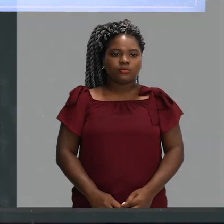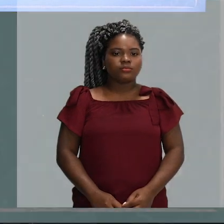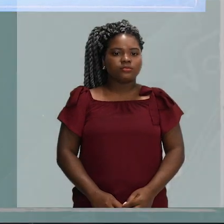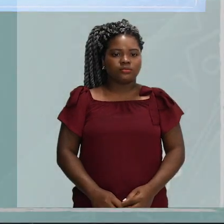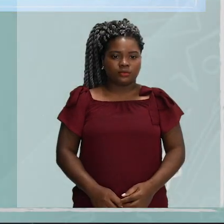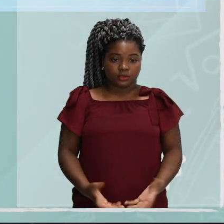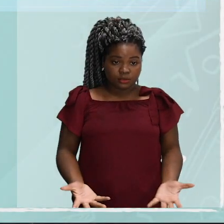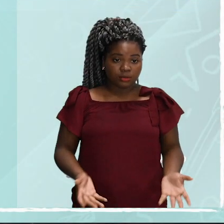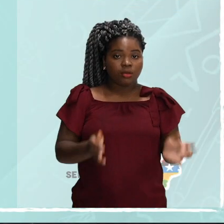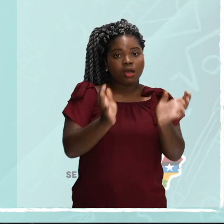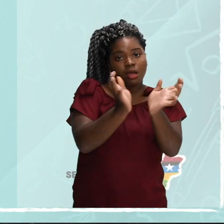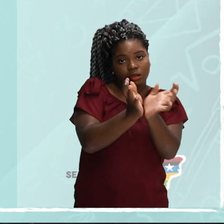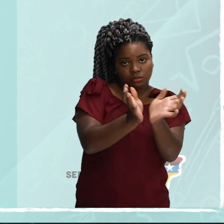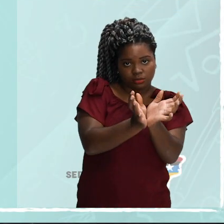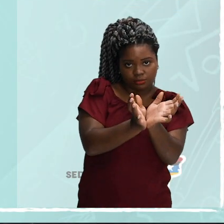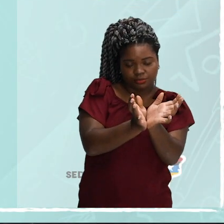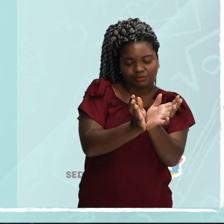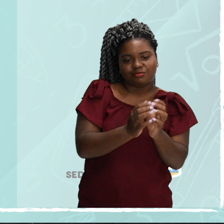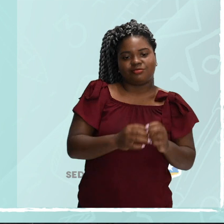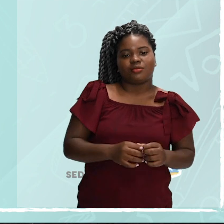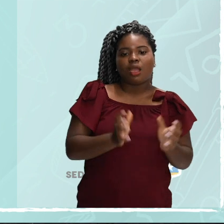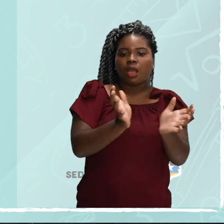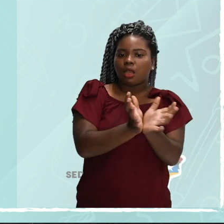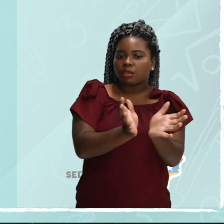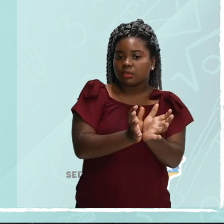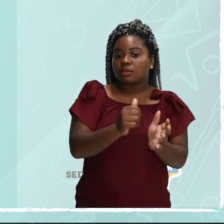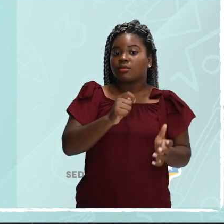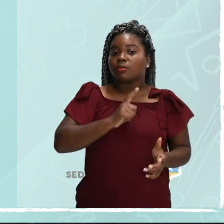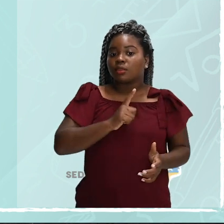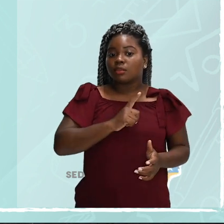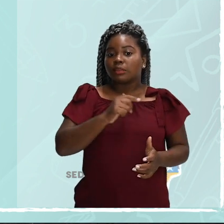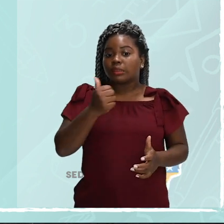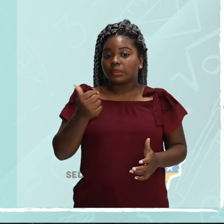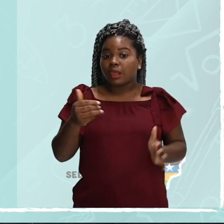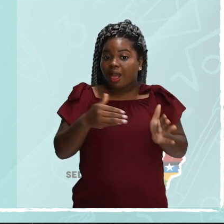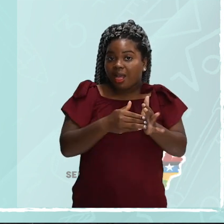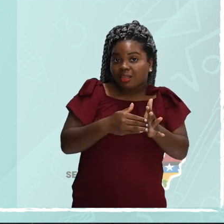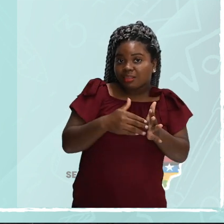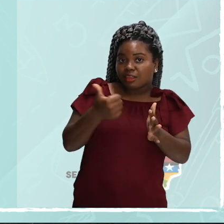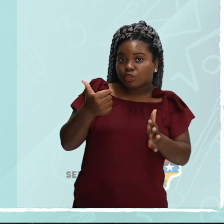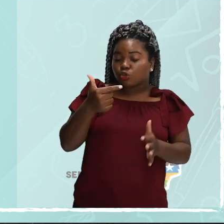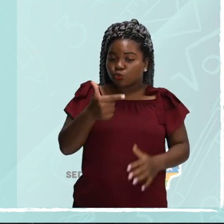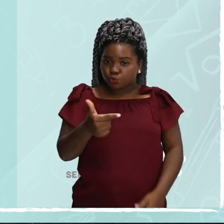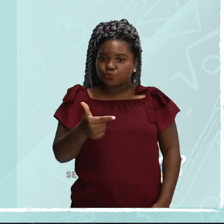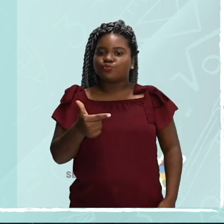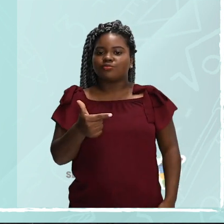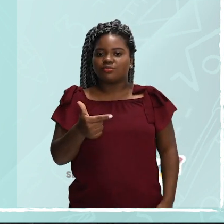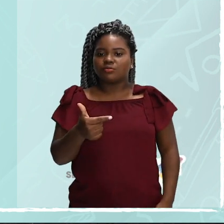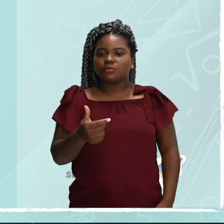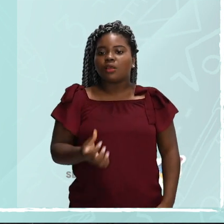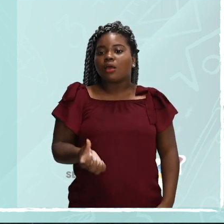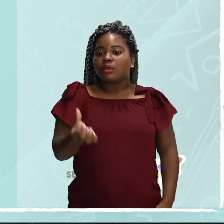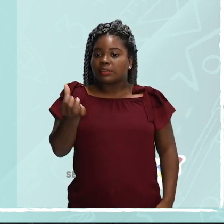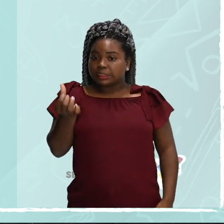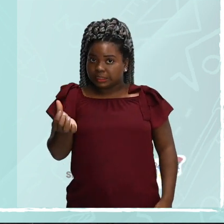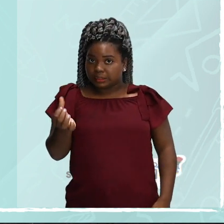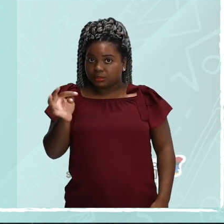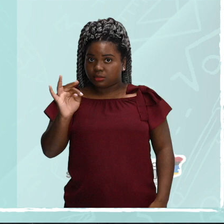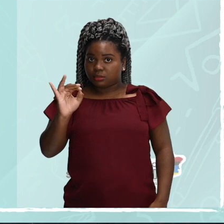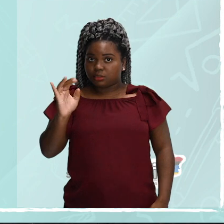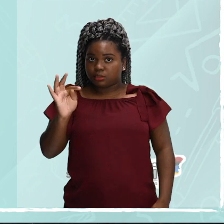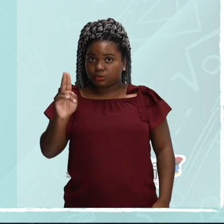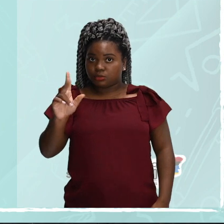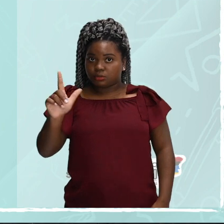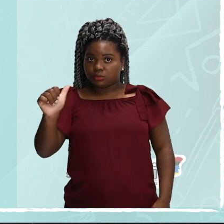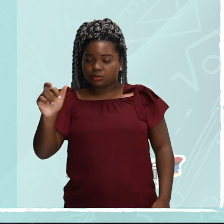A composição da equipe. A equipe é composta por até 12 jogadores, sendo 6 titulares e